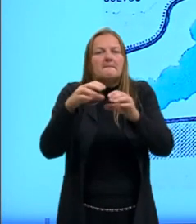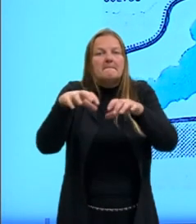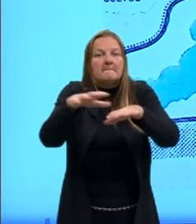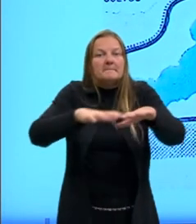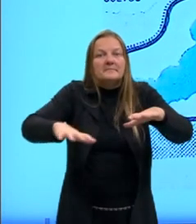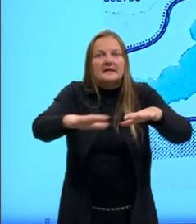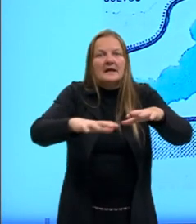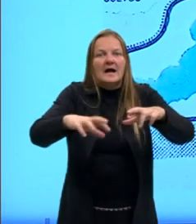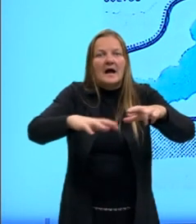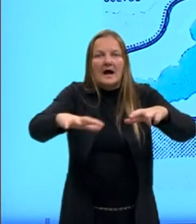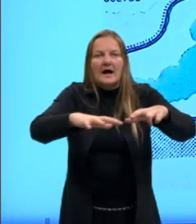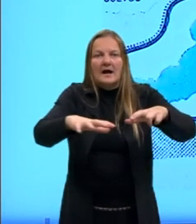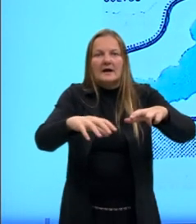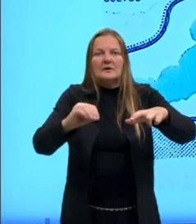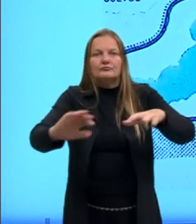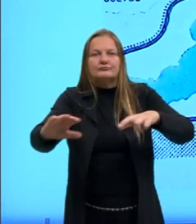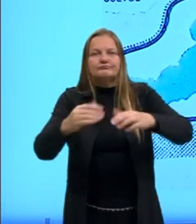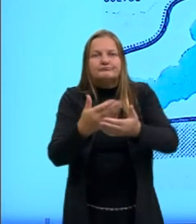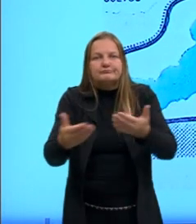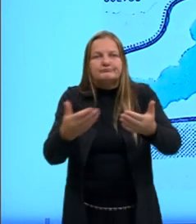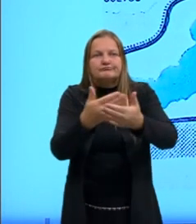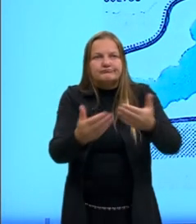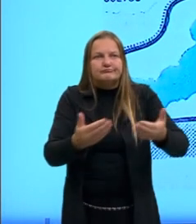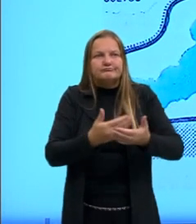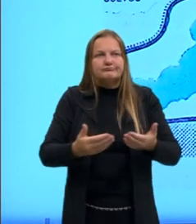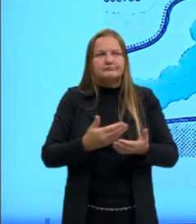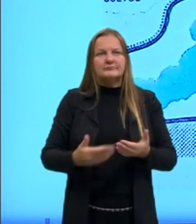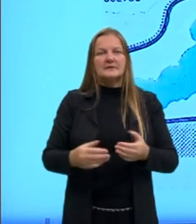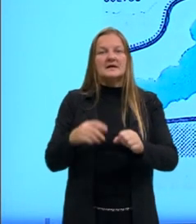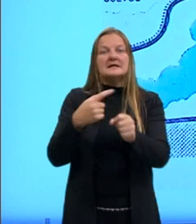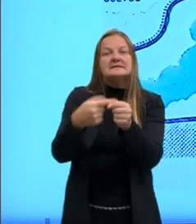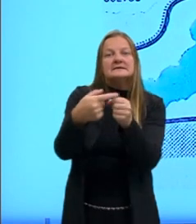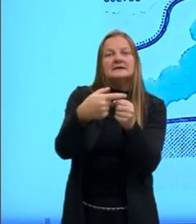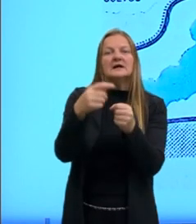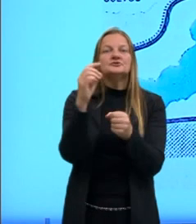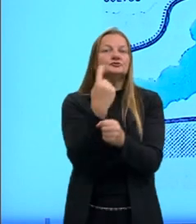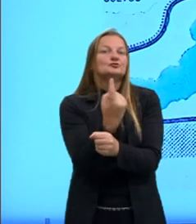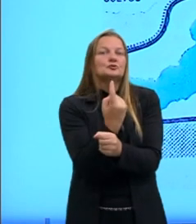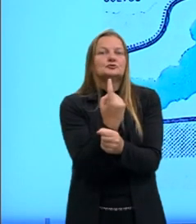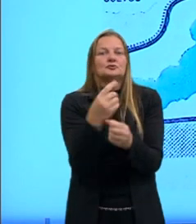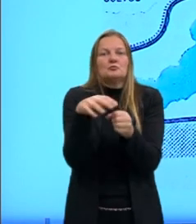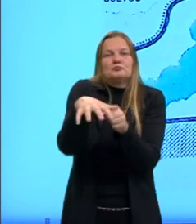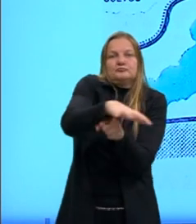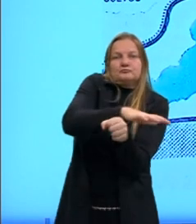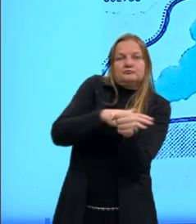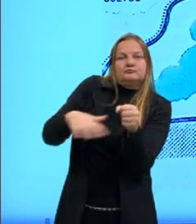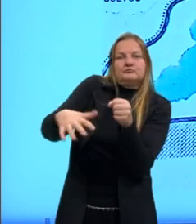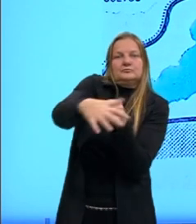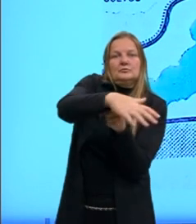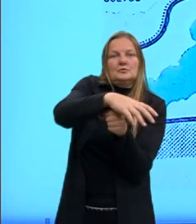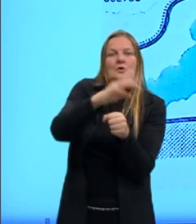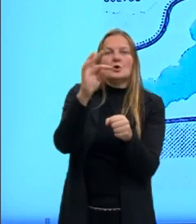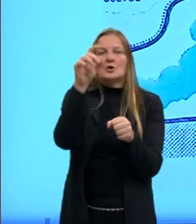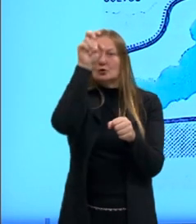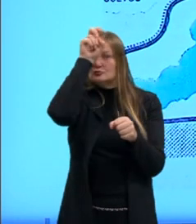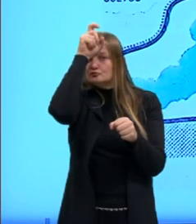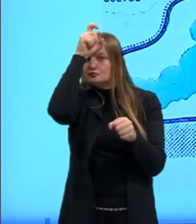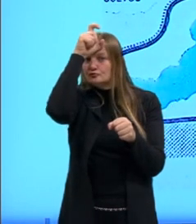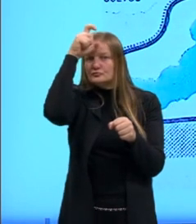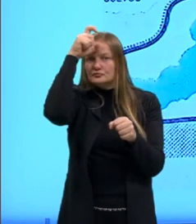só Constantinopla ali, completamente isolada e cercada por turcos otomanos. Isso em